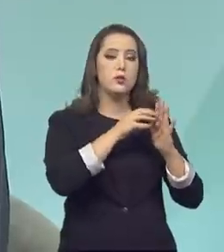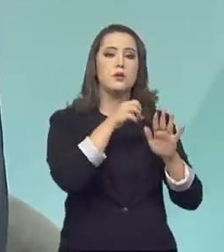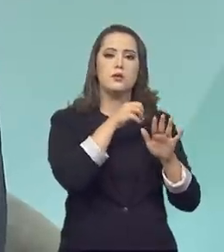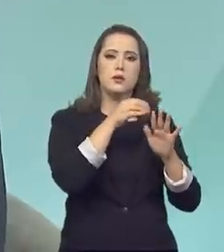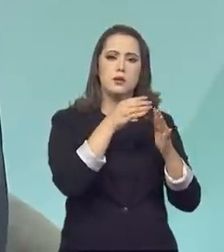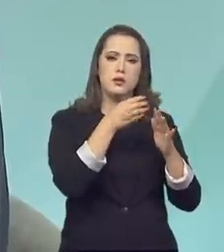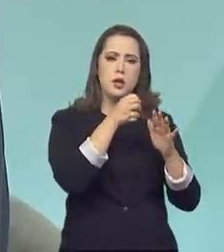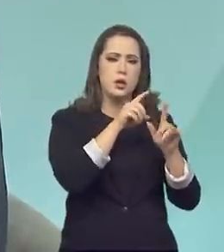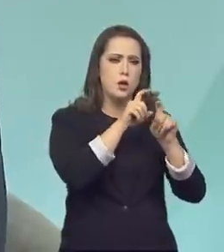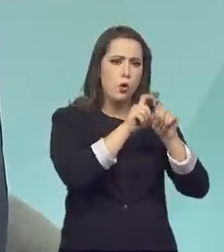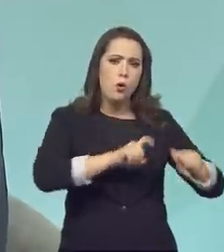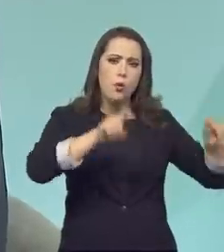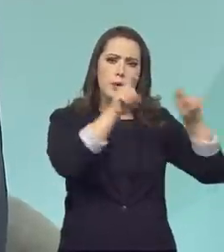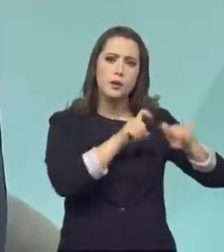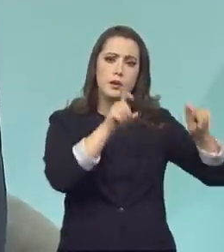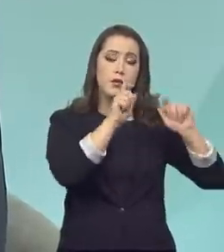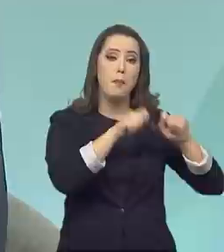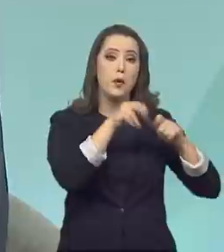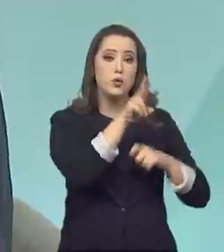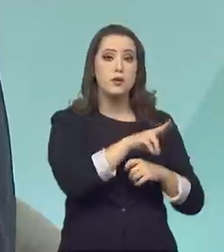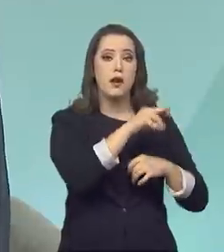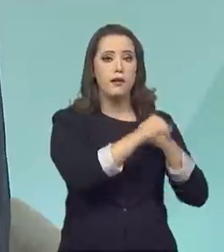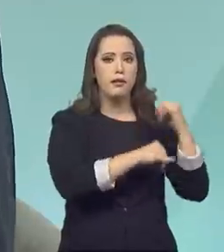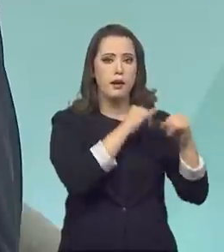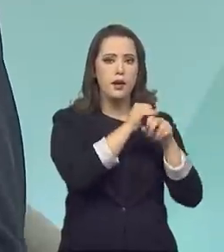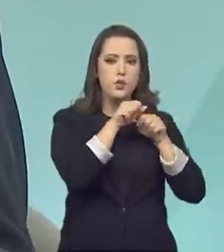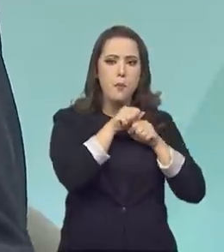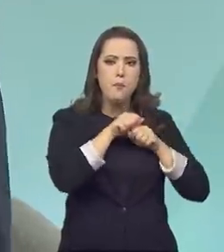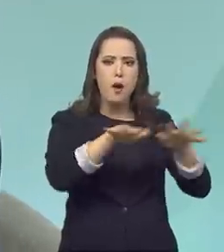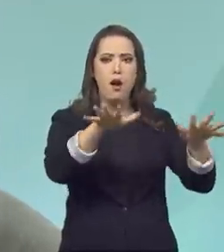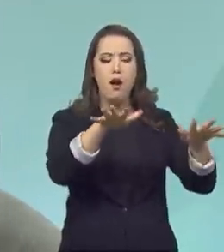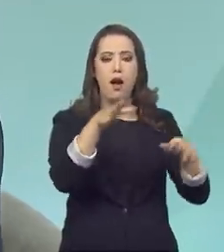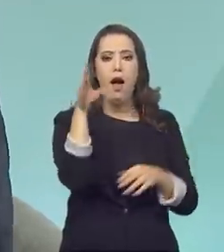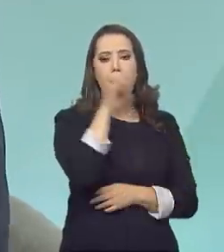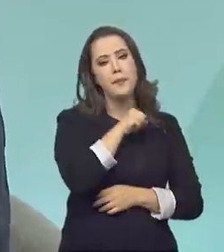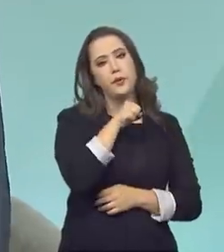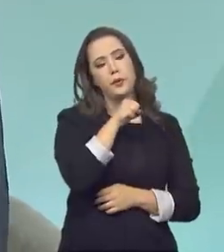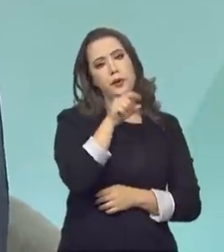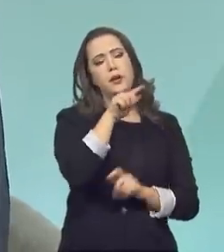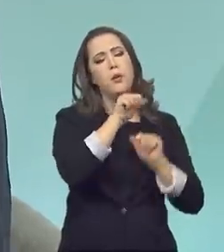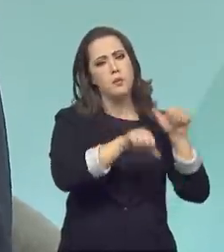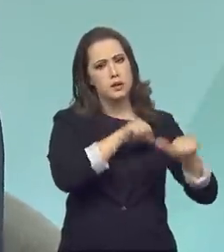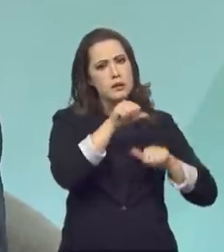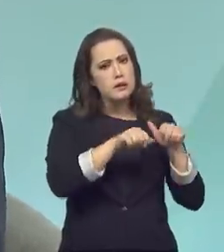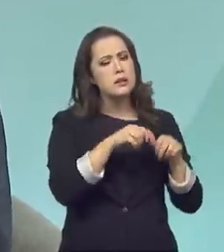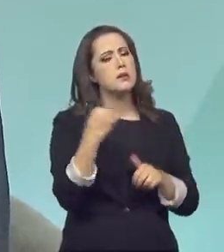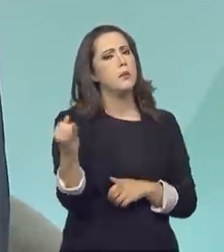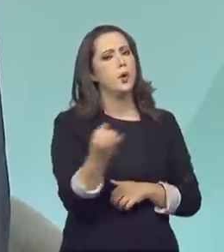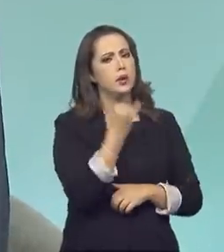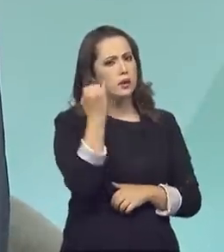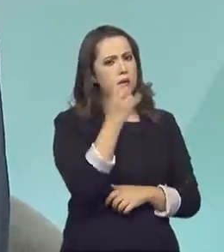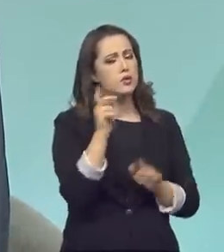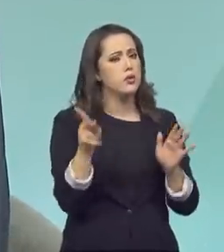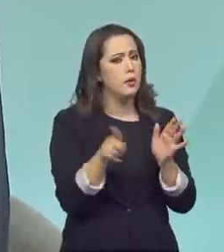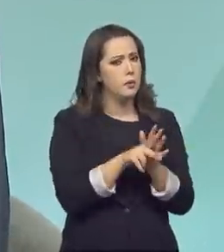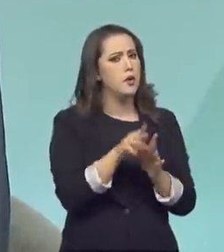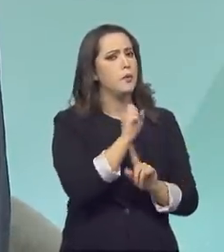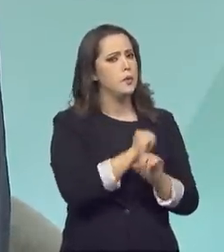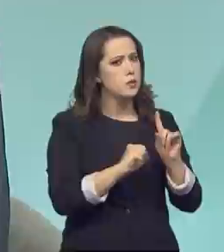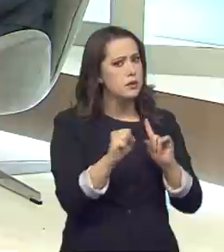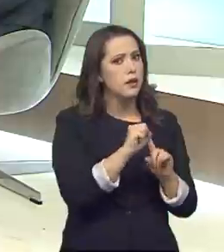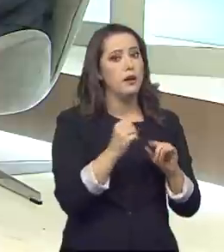transmitir isso rapidamente pela rede da internet, você cria condições de mudança da própria forma como a sociedade